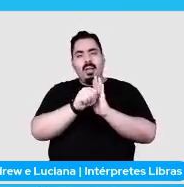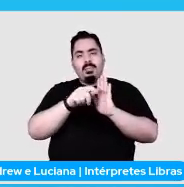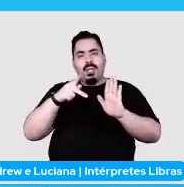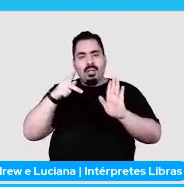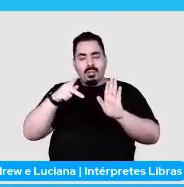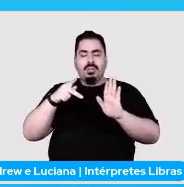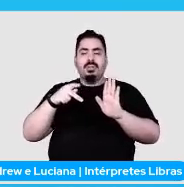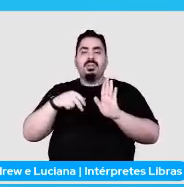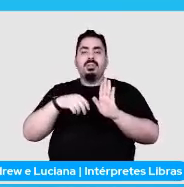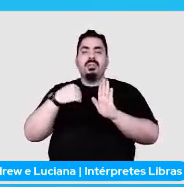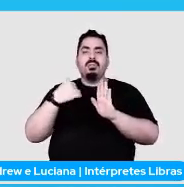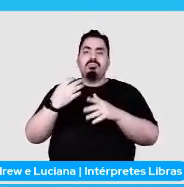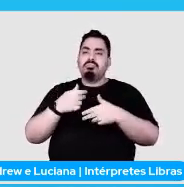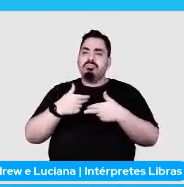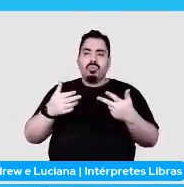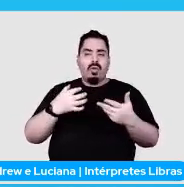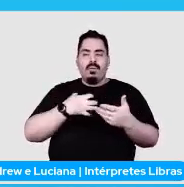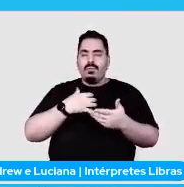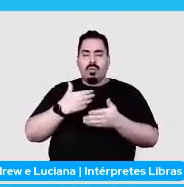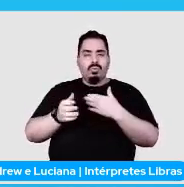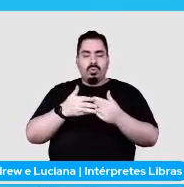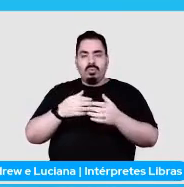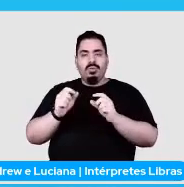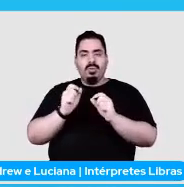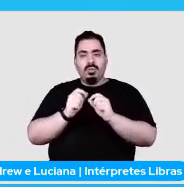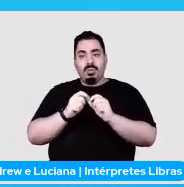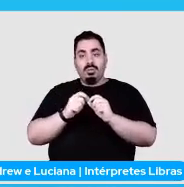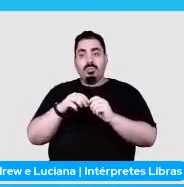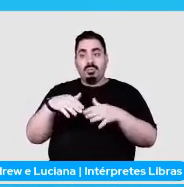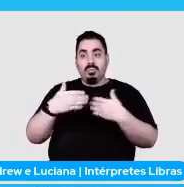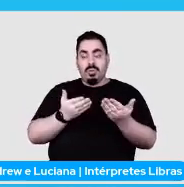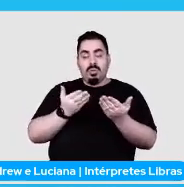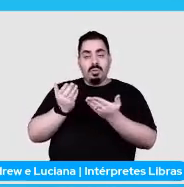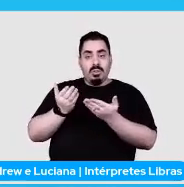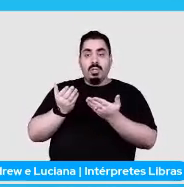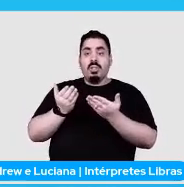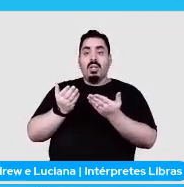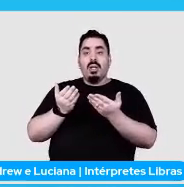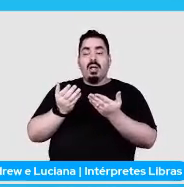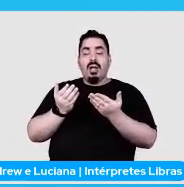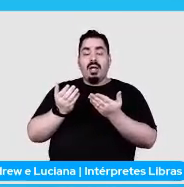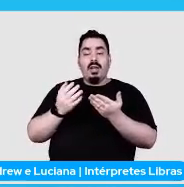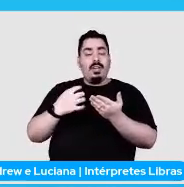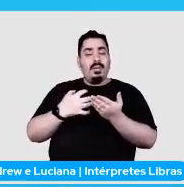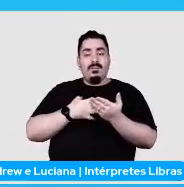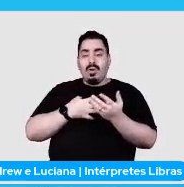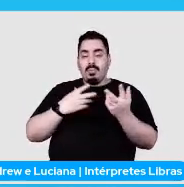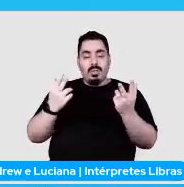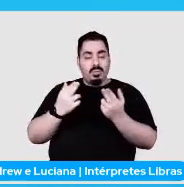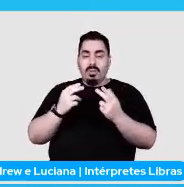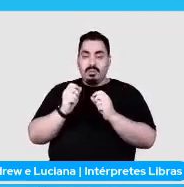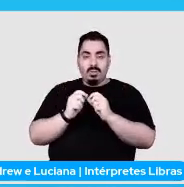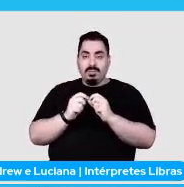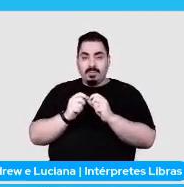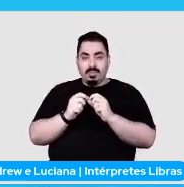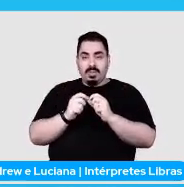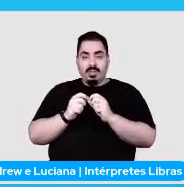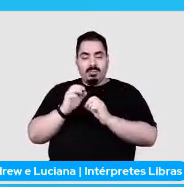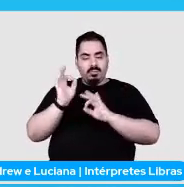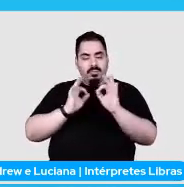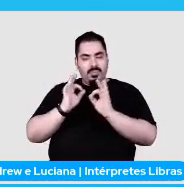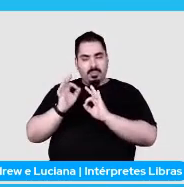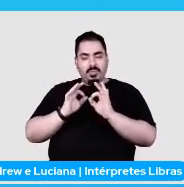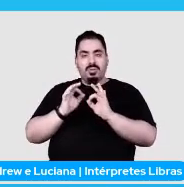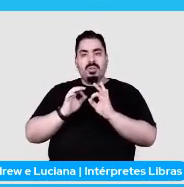não diferente do Django, os Cygnus do Scrapize funcionam da mesma forma. Eles emitem um evento, você é capaz de ouvir esse evento